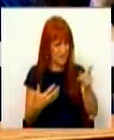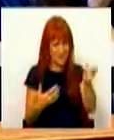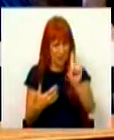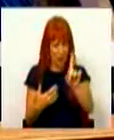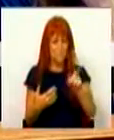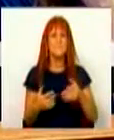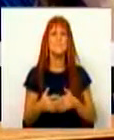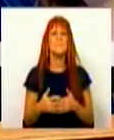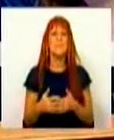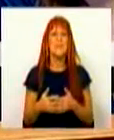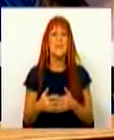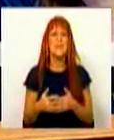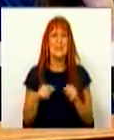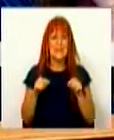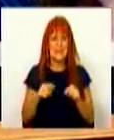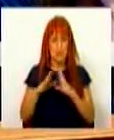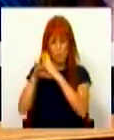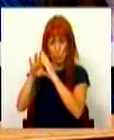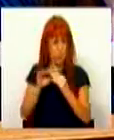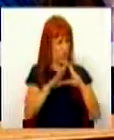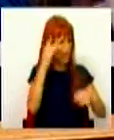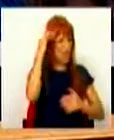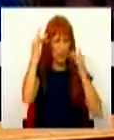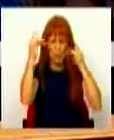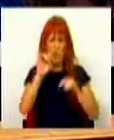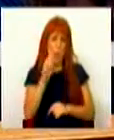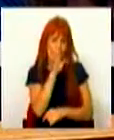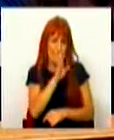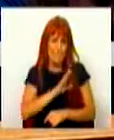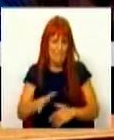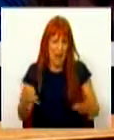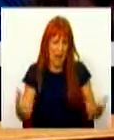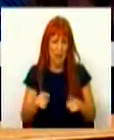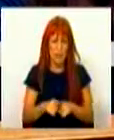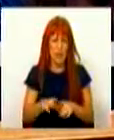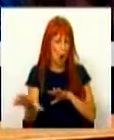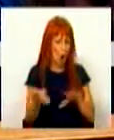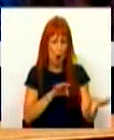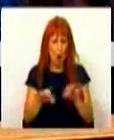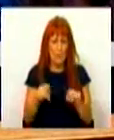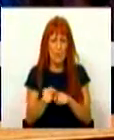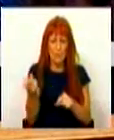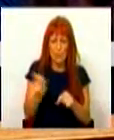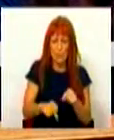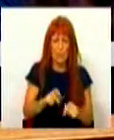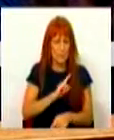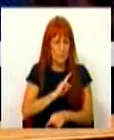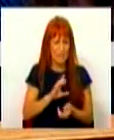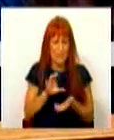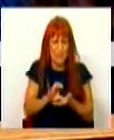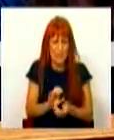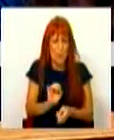que, nestes modelos teóricos ou práticos, de opções entre público, privado, capitalização